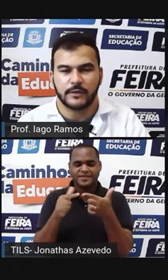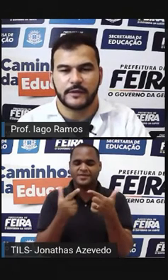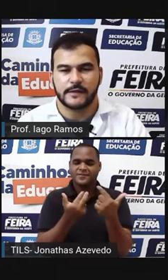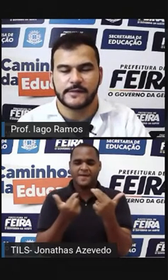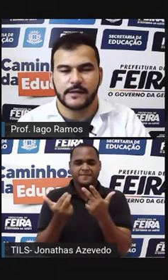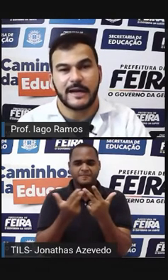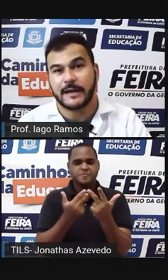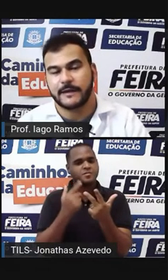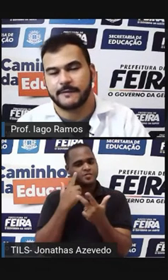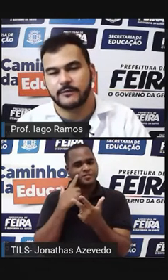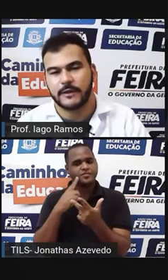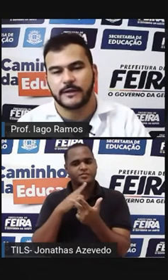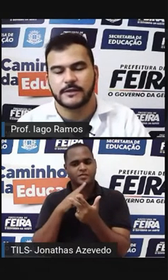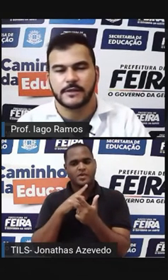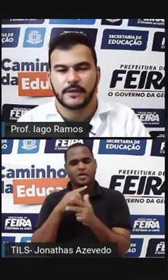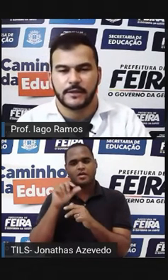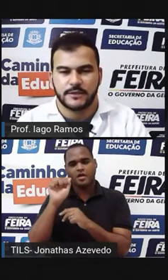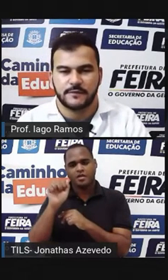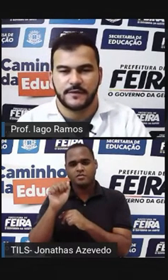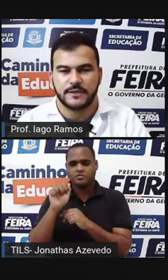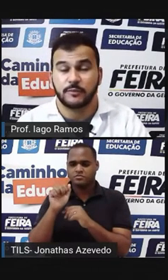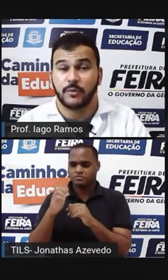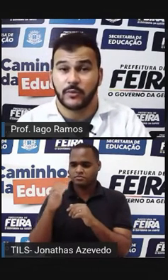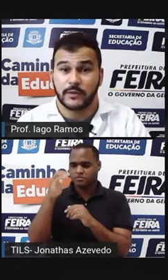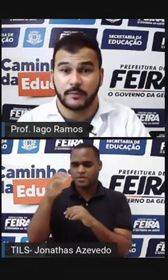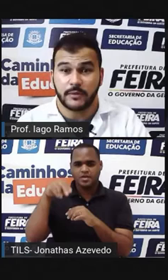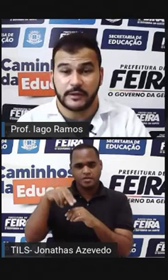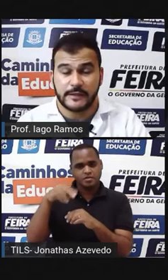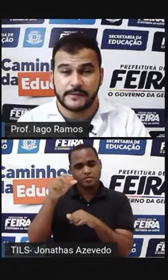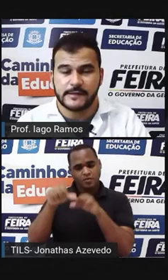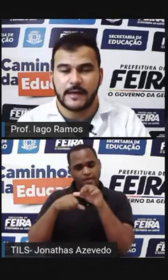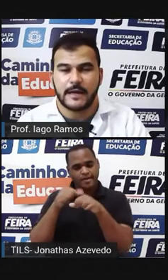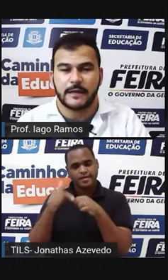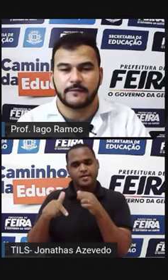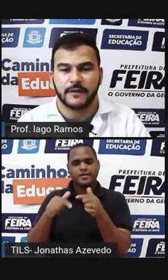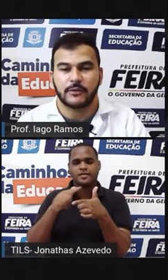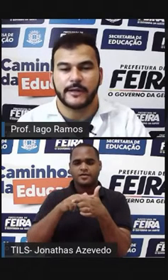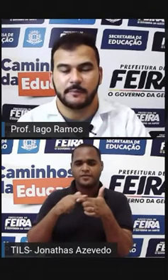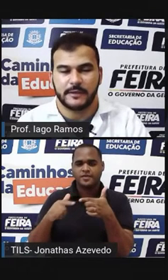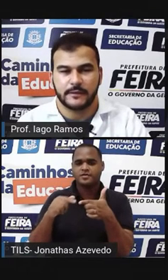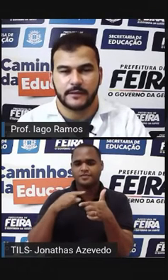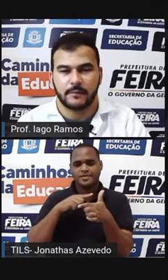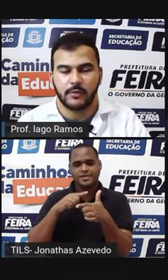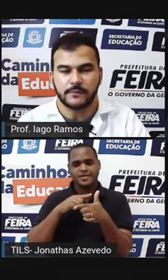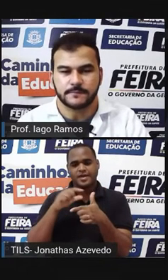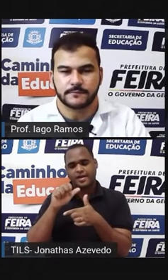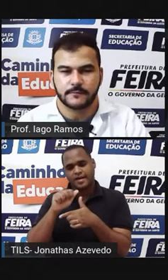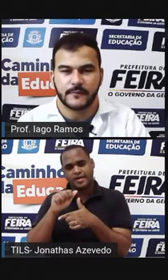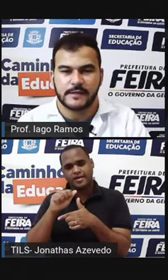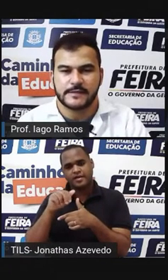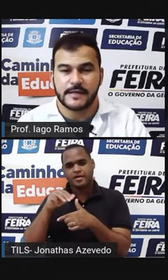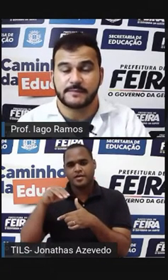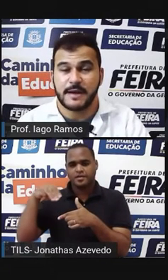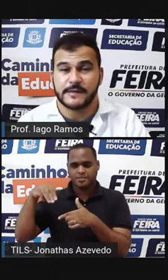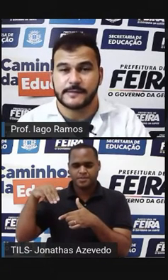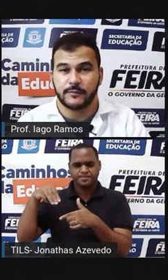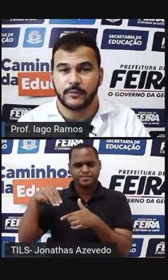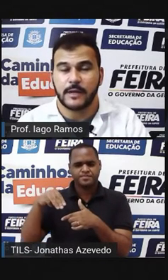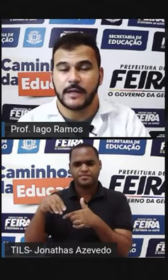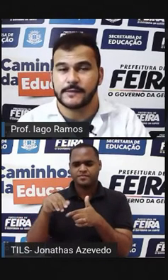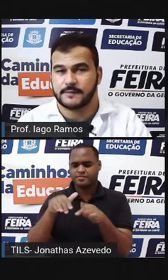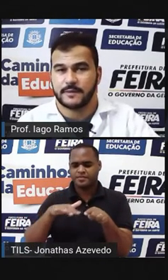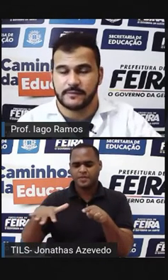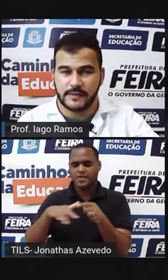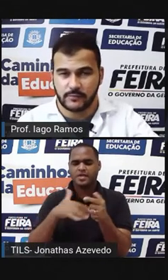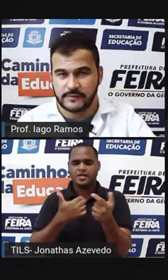aqui Uma potência A elevado a N Dividido por outra potência A elevado a N Tá bom? Se as bases são